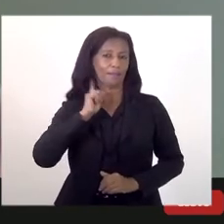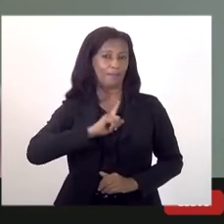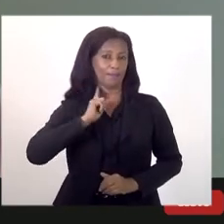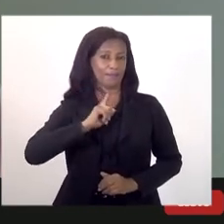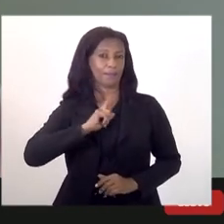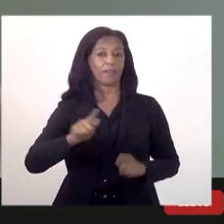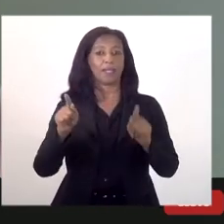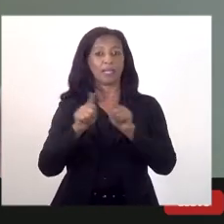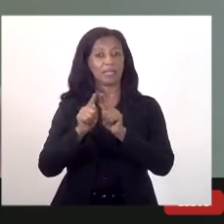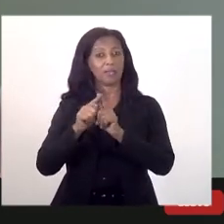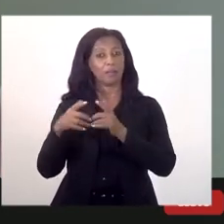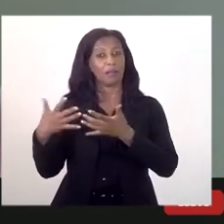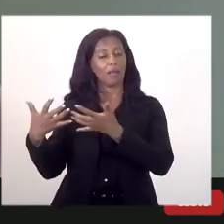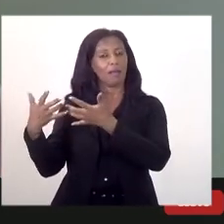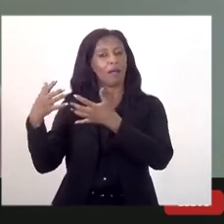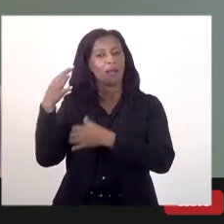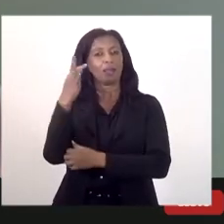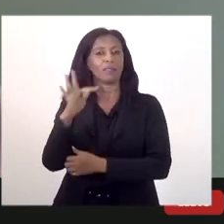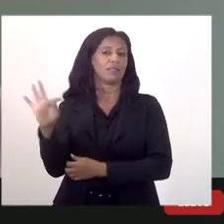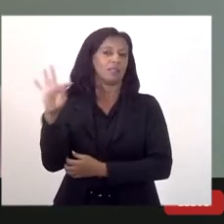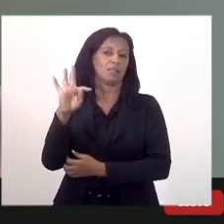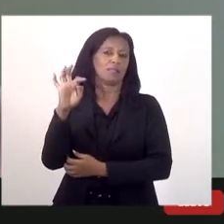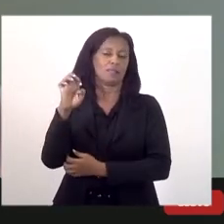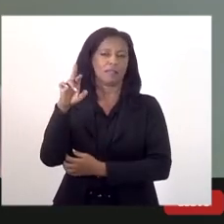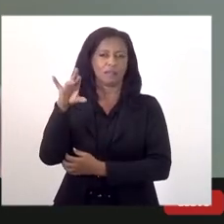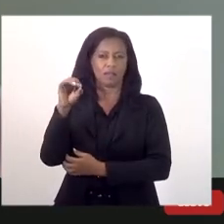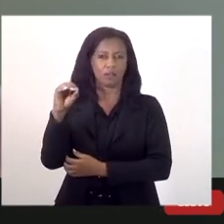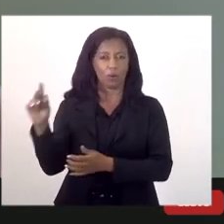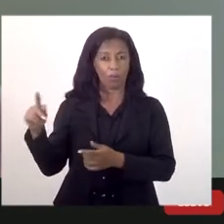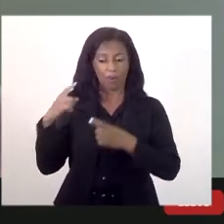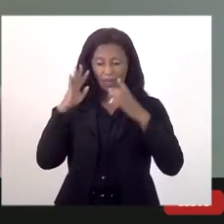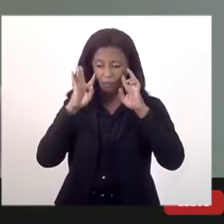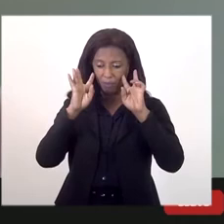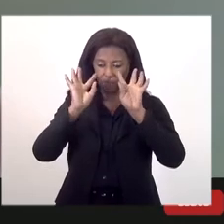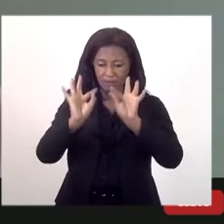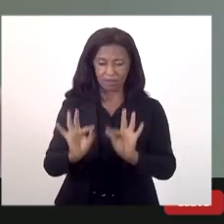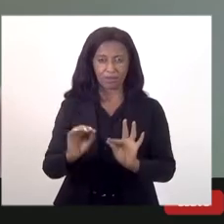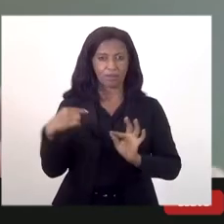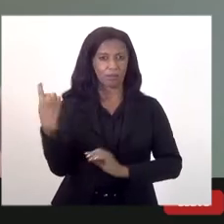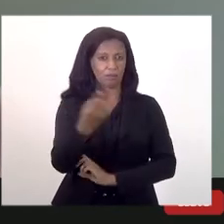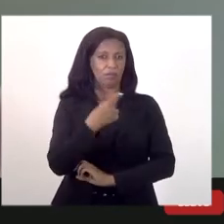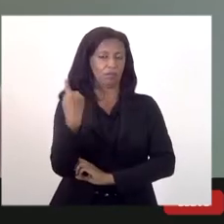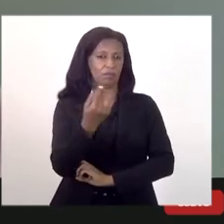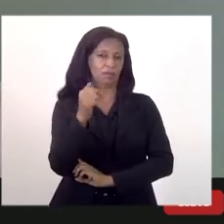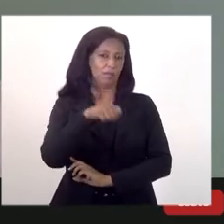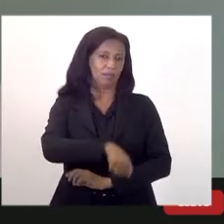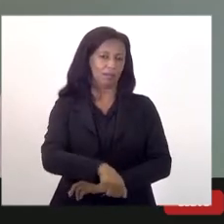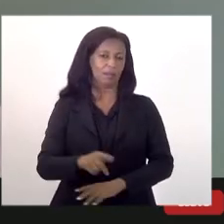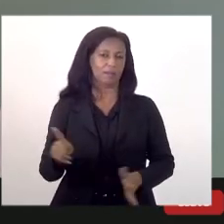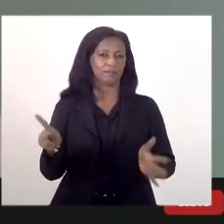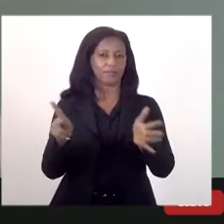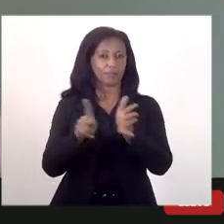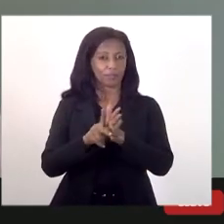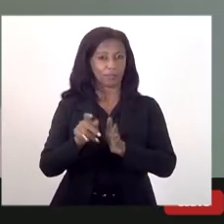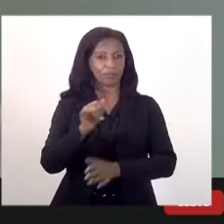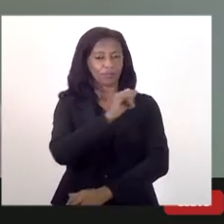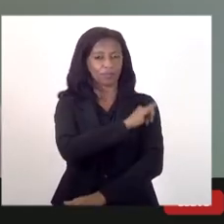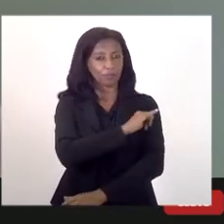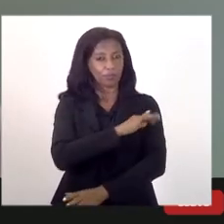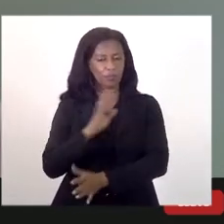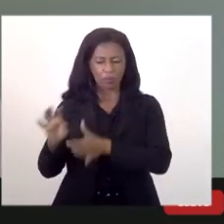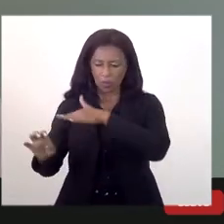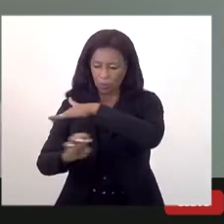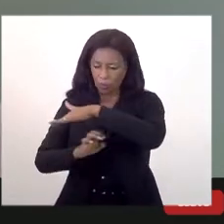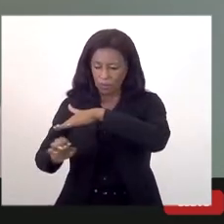atenção muito especial nossa também, aqui do Estado do Rio de Janeiro, dos nossos parlamentares, das nossas entidades, com as concessões